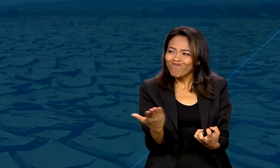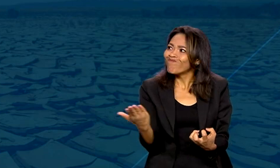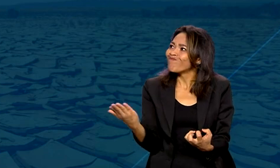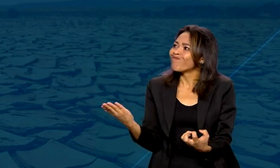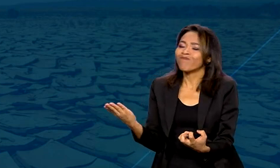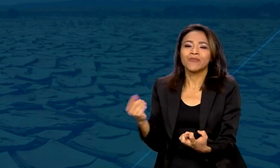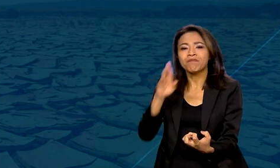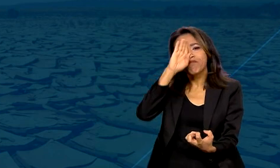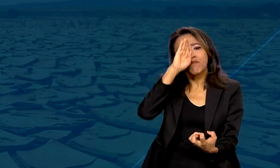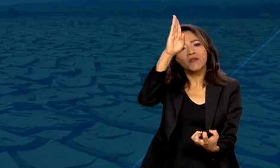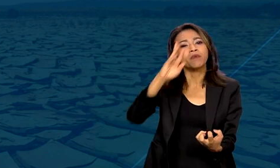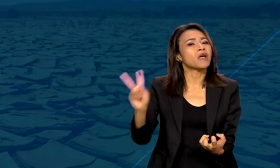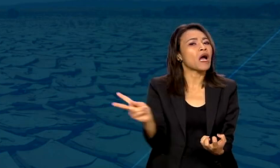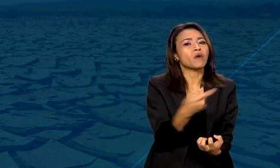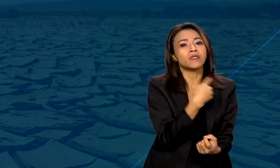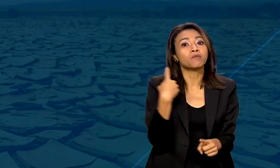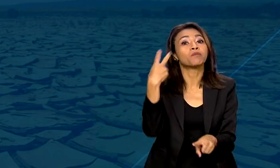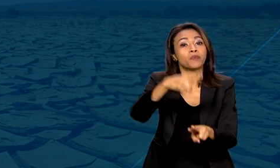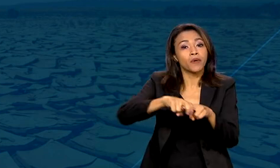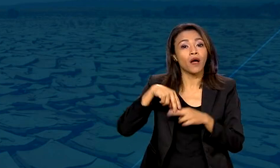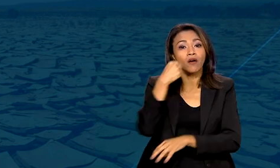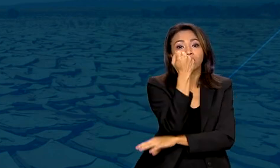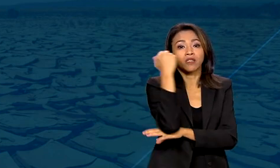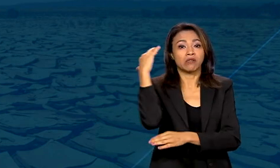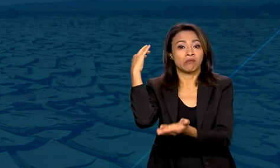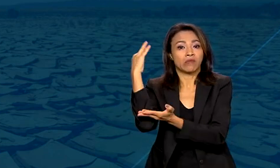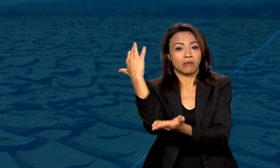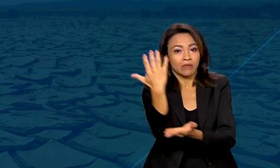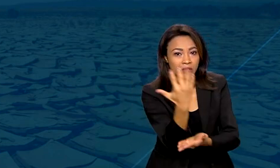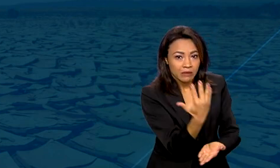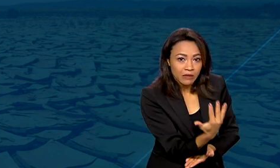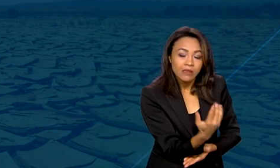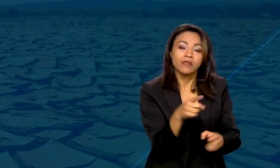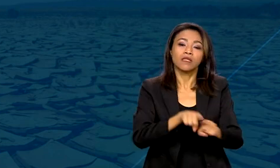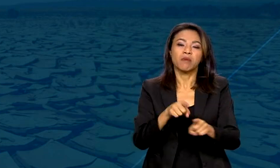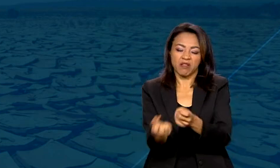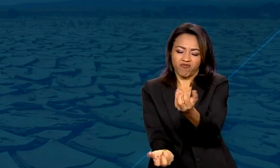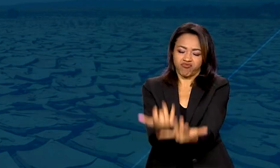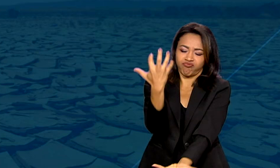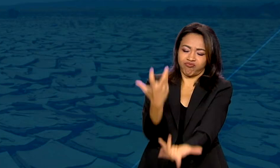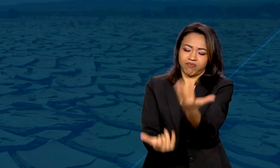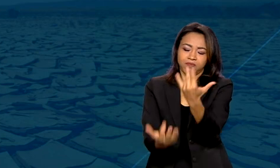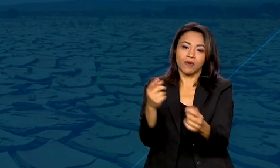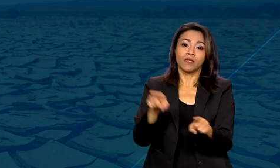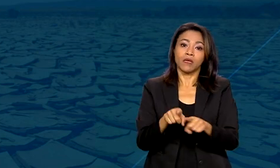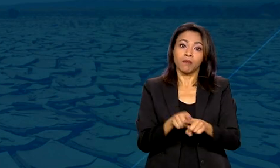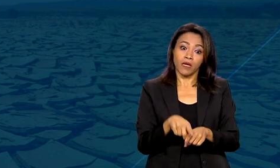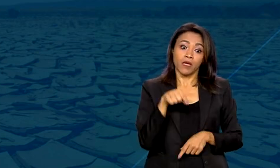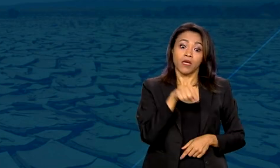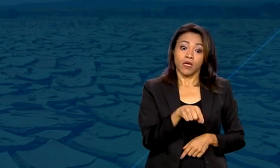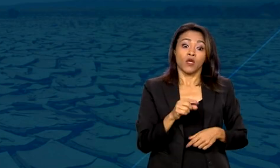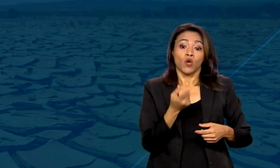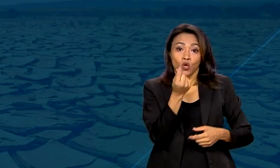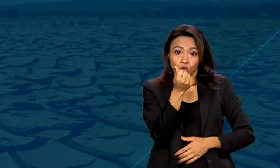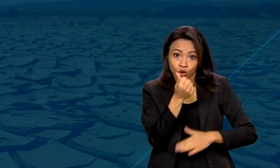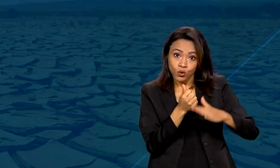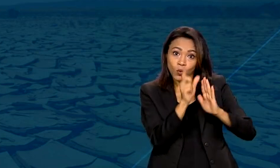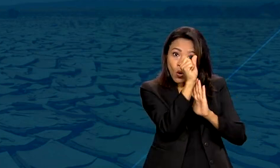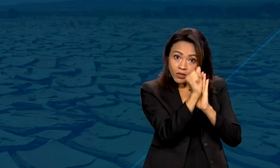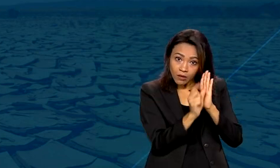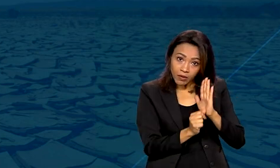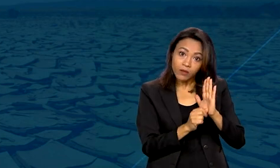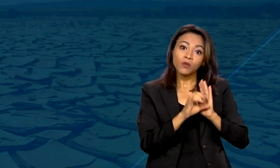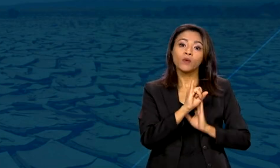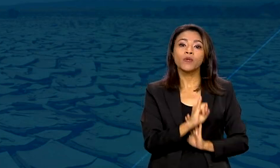principalmente por desmatamentos e queimadas irregulares, o orçamento do Ibama também foi reforçado em